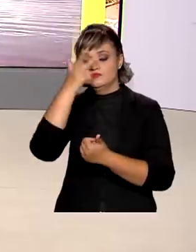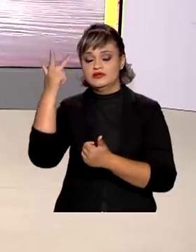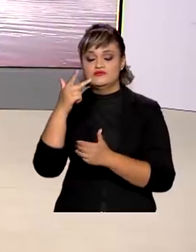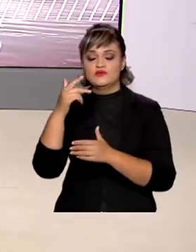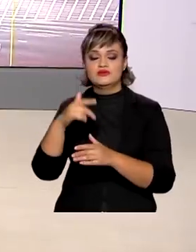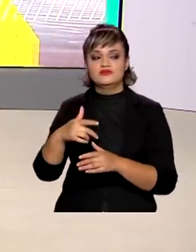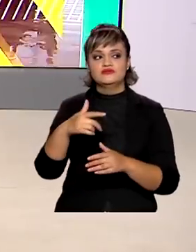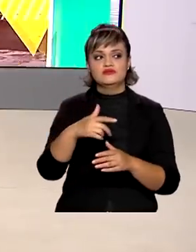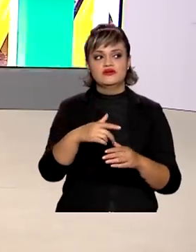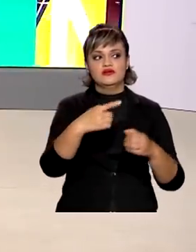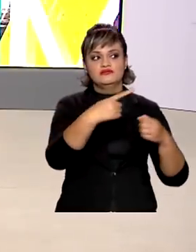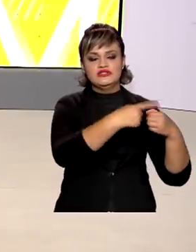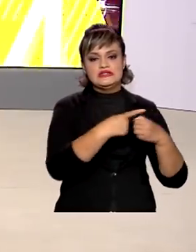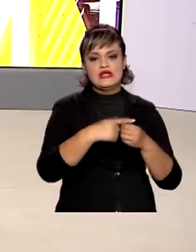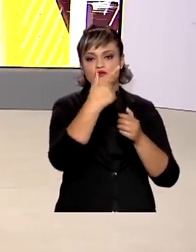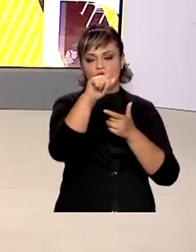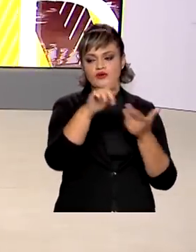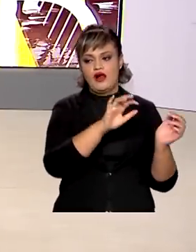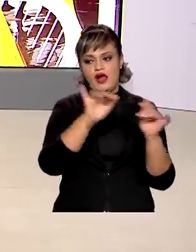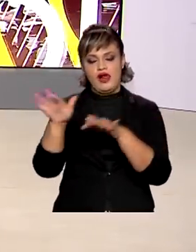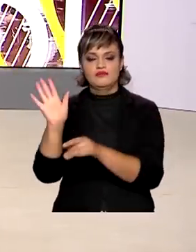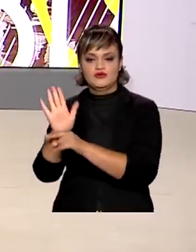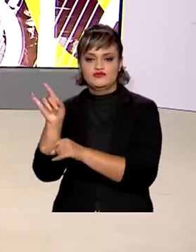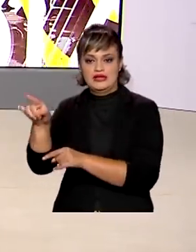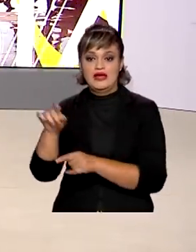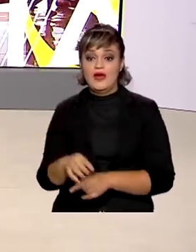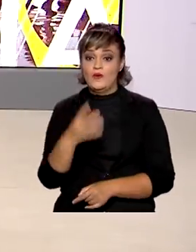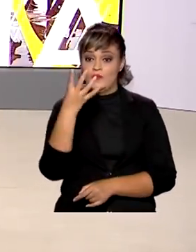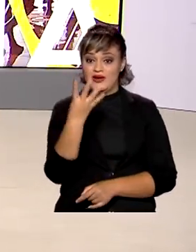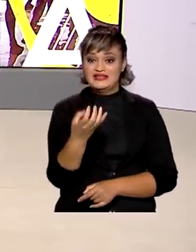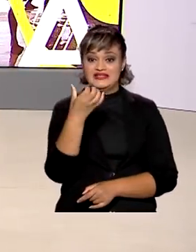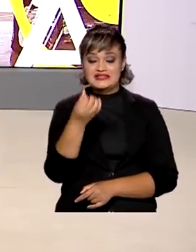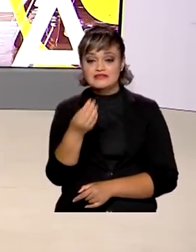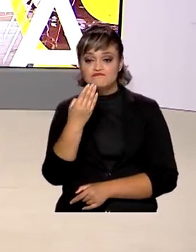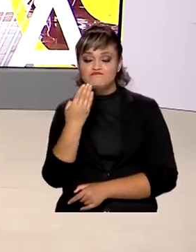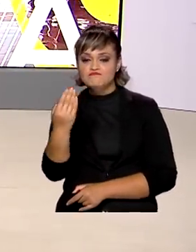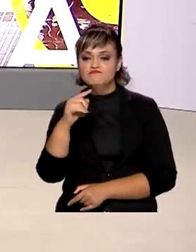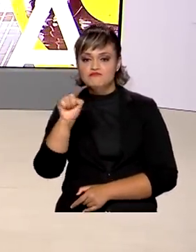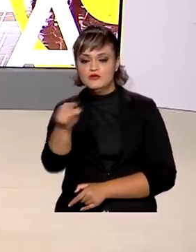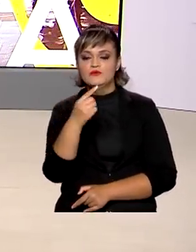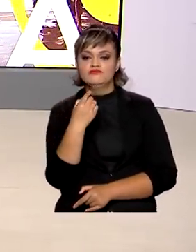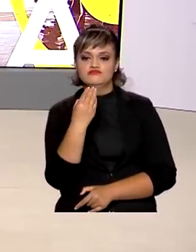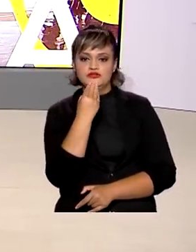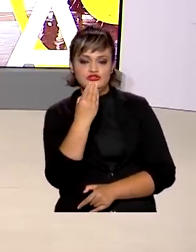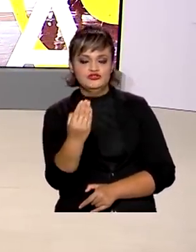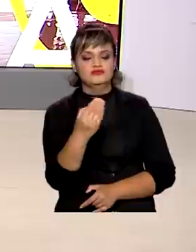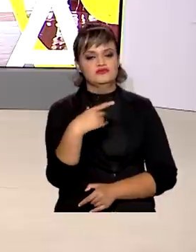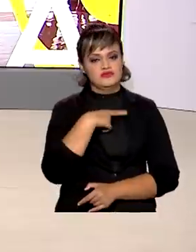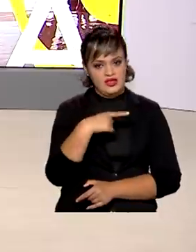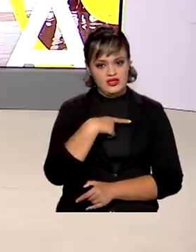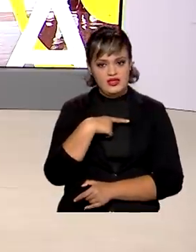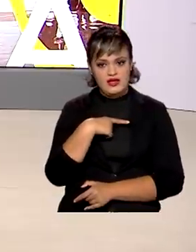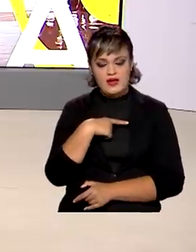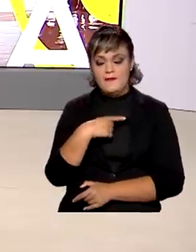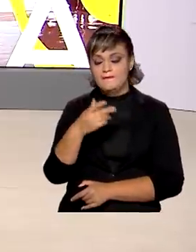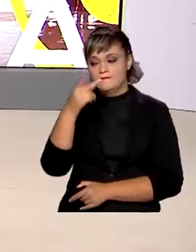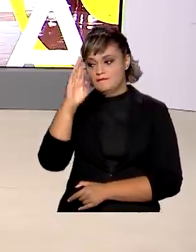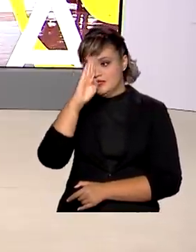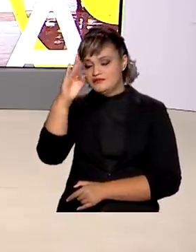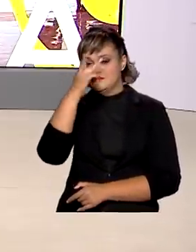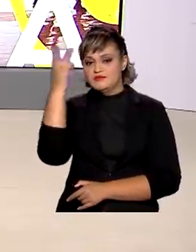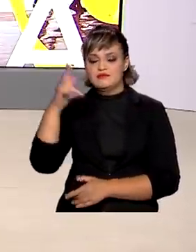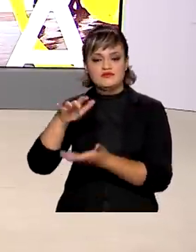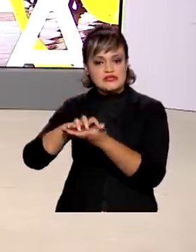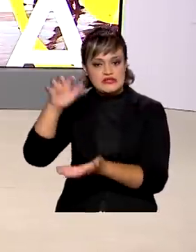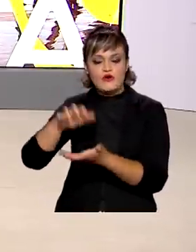outras regiões do país. São mais de 46 mil pedidos de benefícios, mais da metade para idosos e